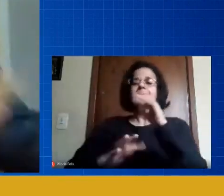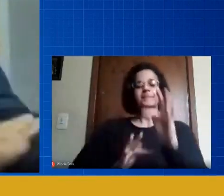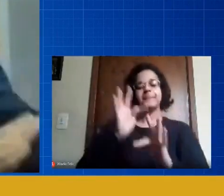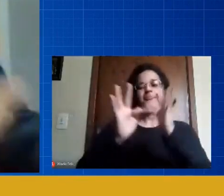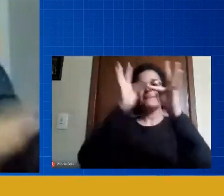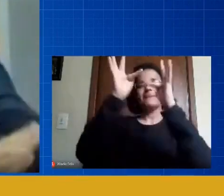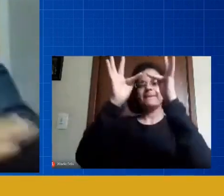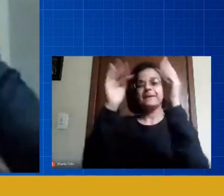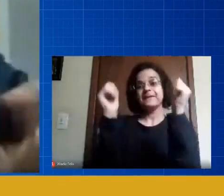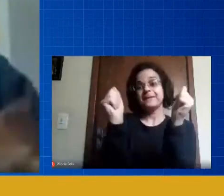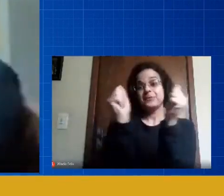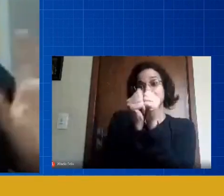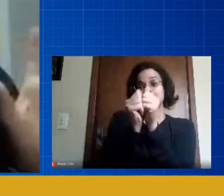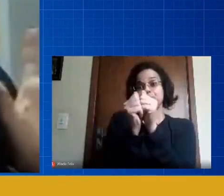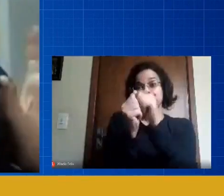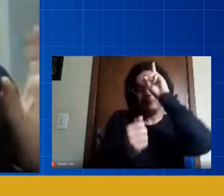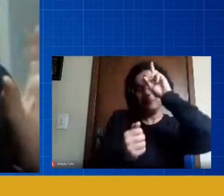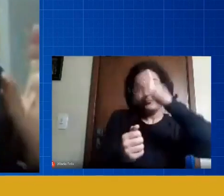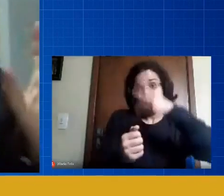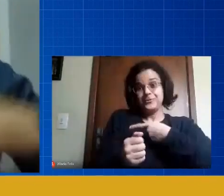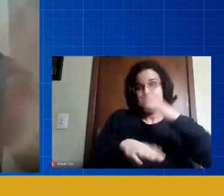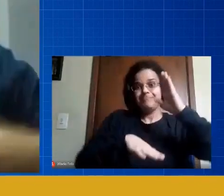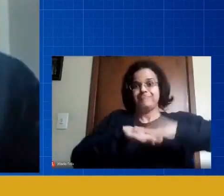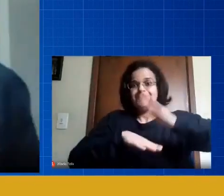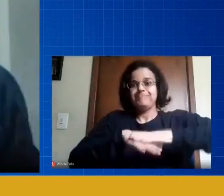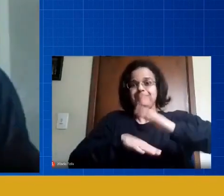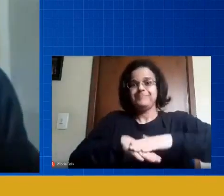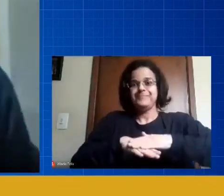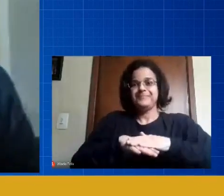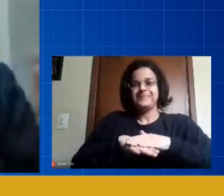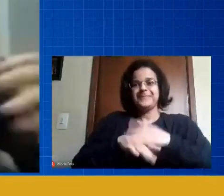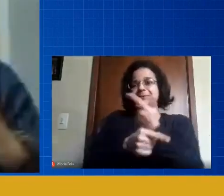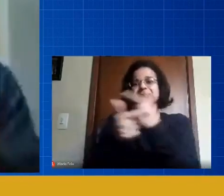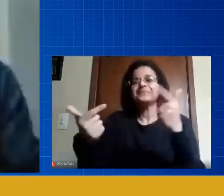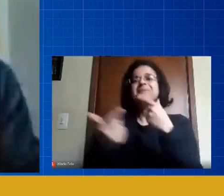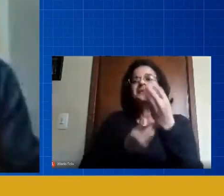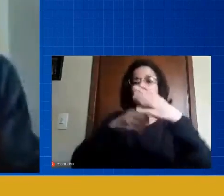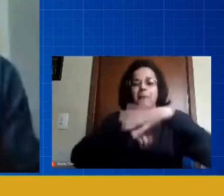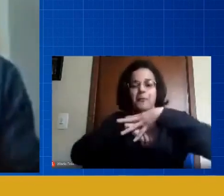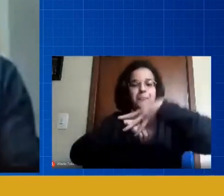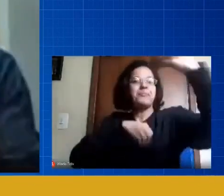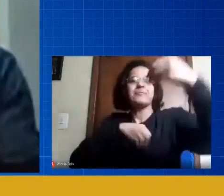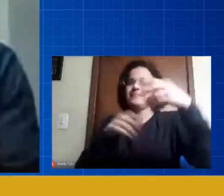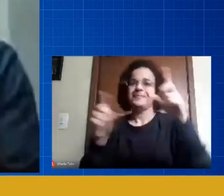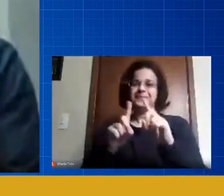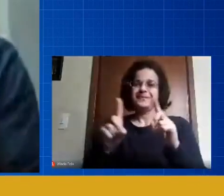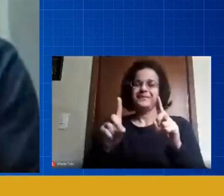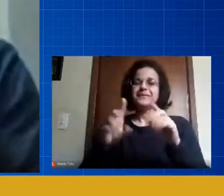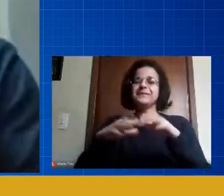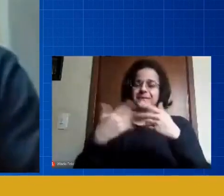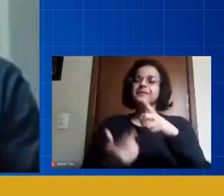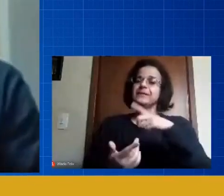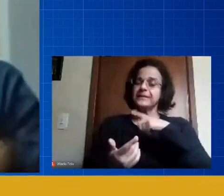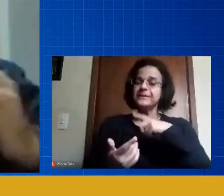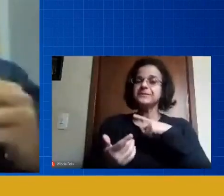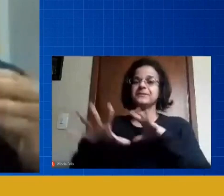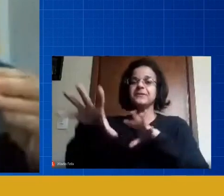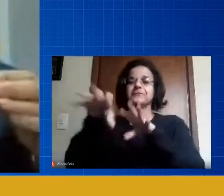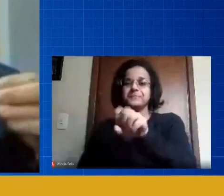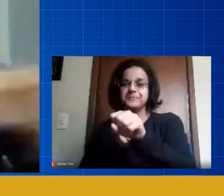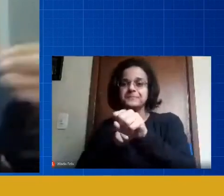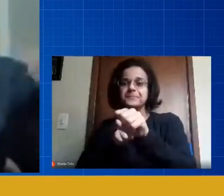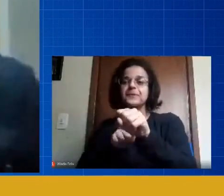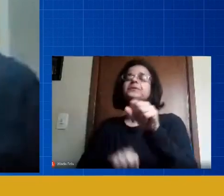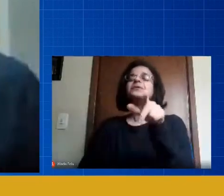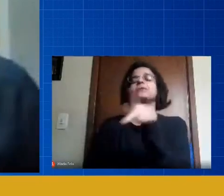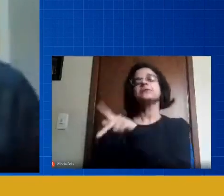entrou na veia a tecnologia tá no sangue agora não tá mais pra fazer eu tínhamos formações que os